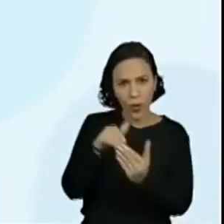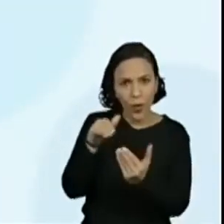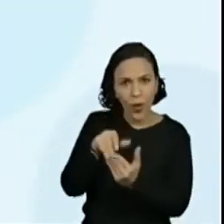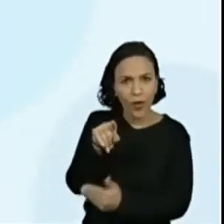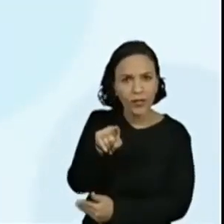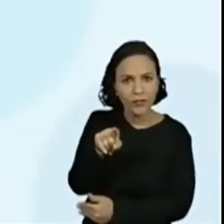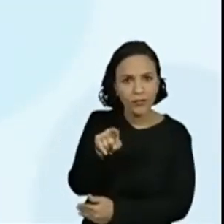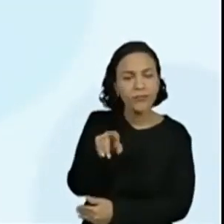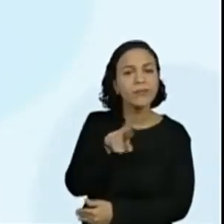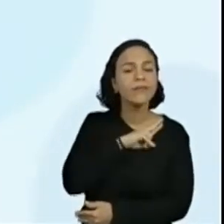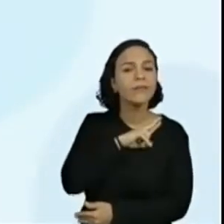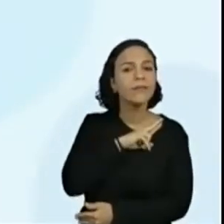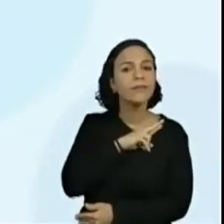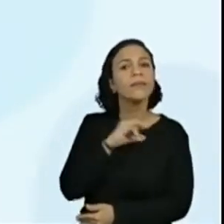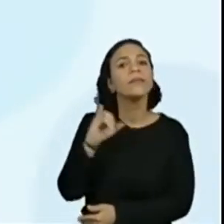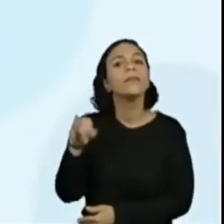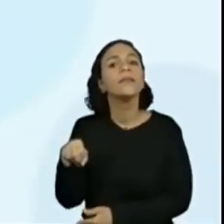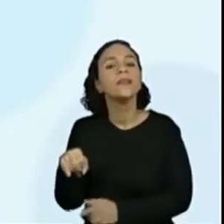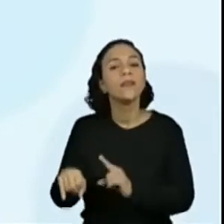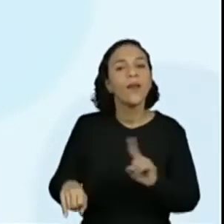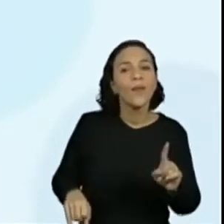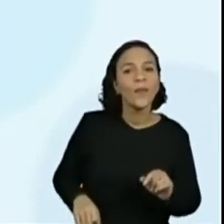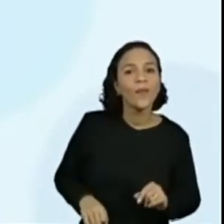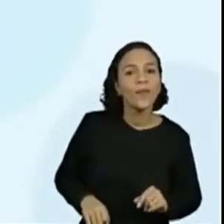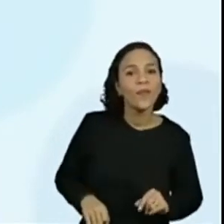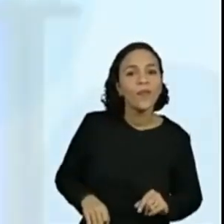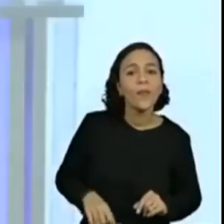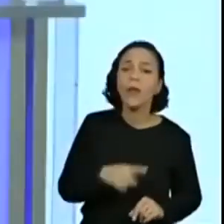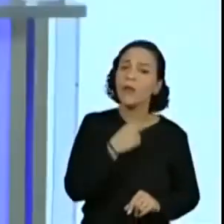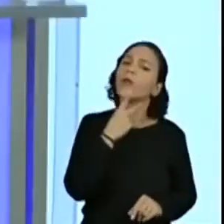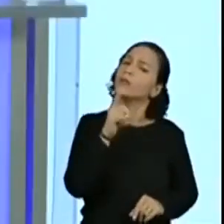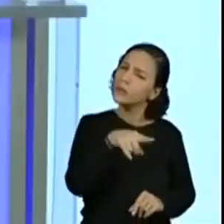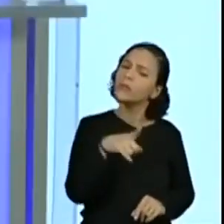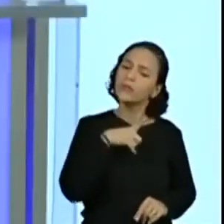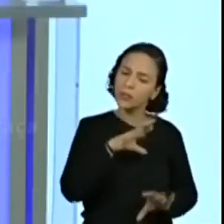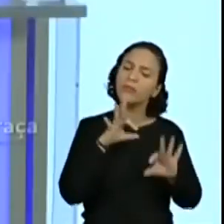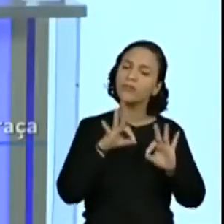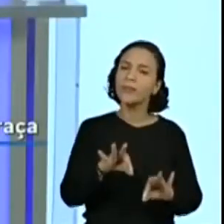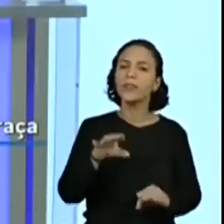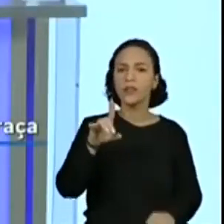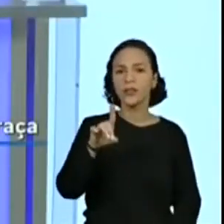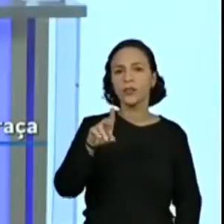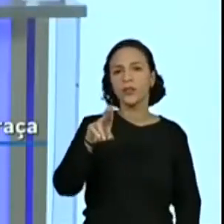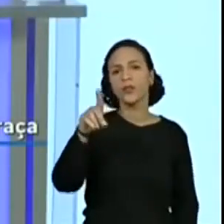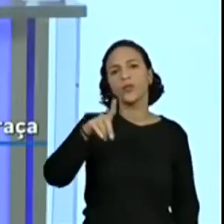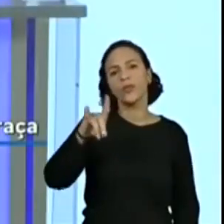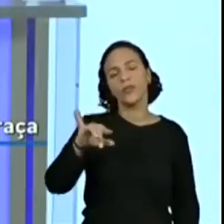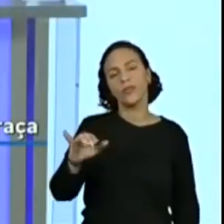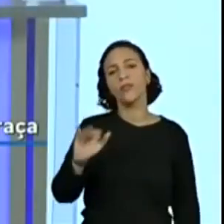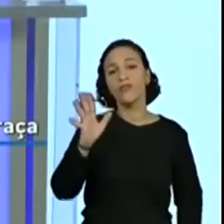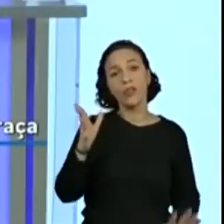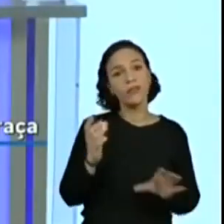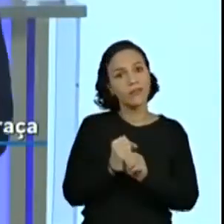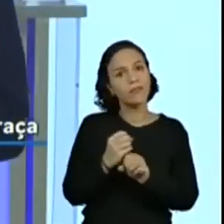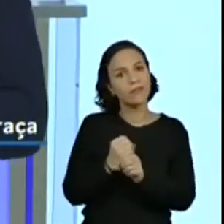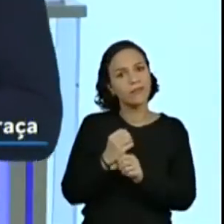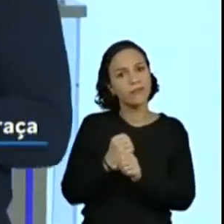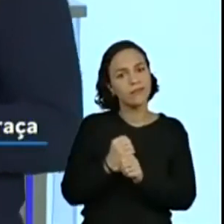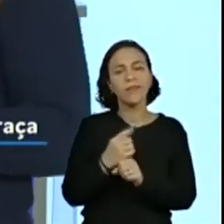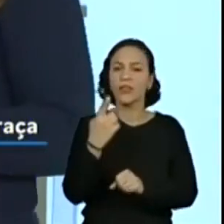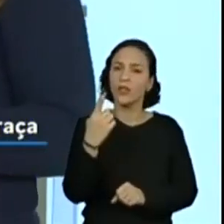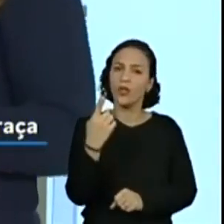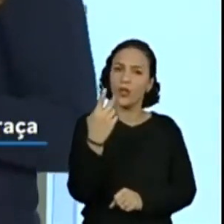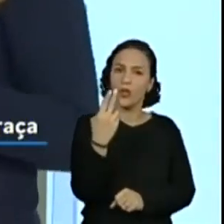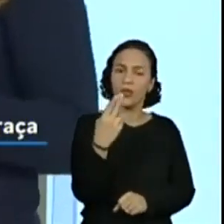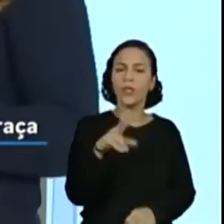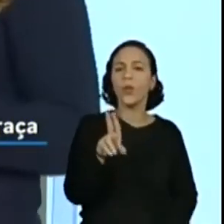Olha só. Então, ele falou que tinha uma dúzia. Nós realmente contamos e vimos que tem doze